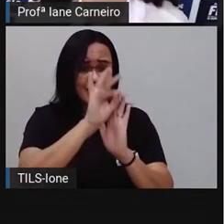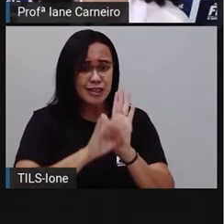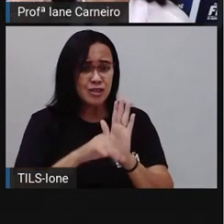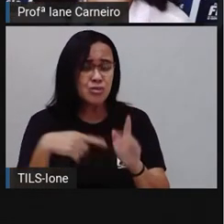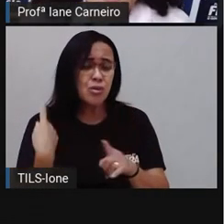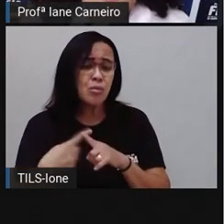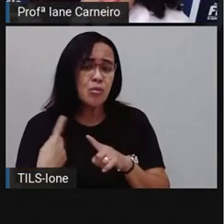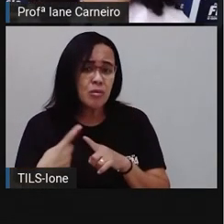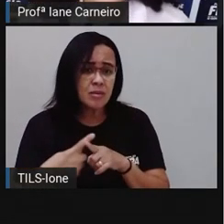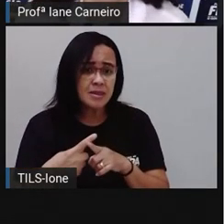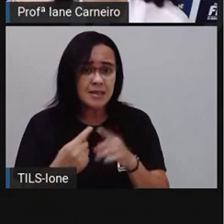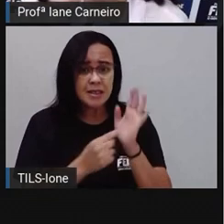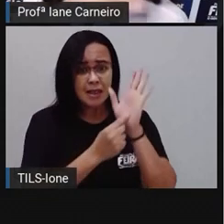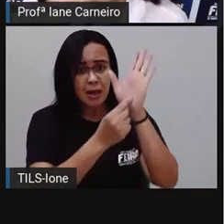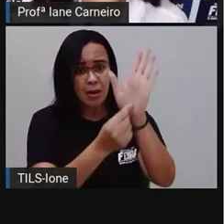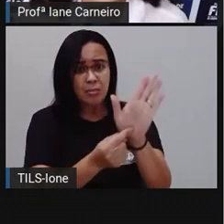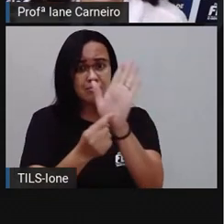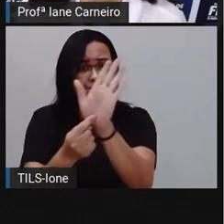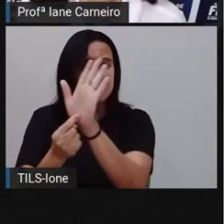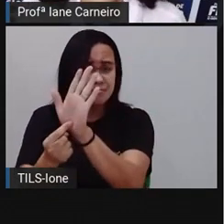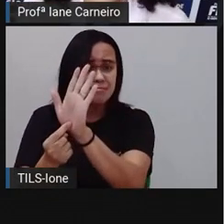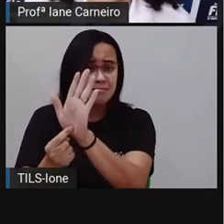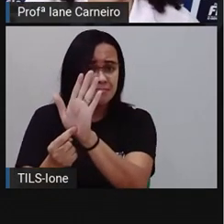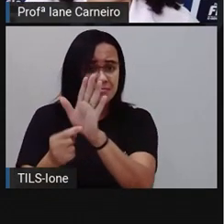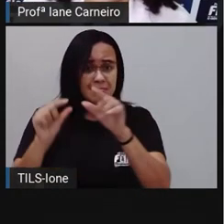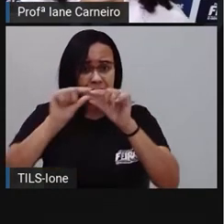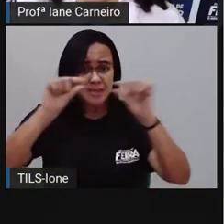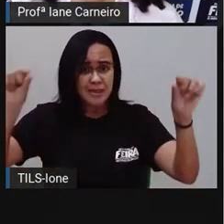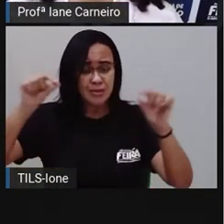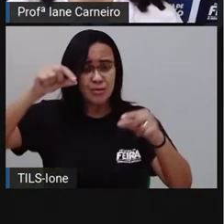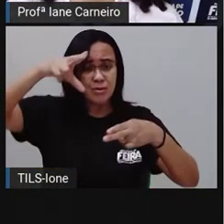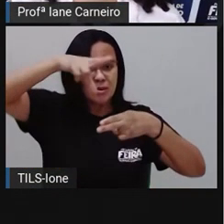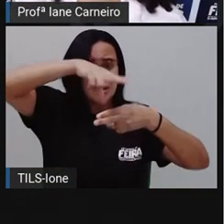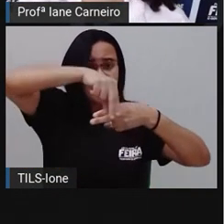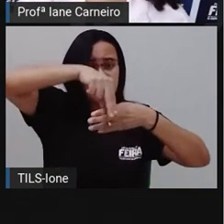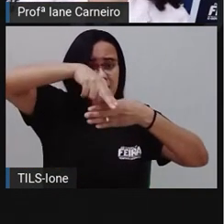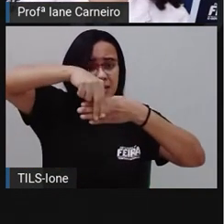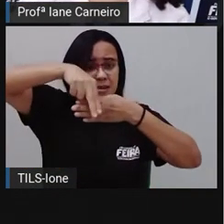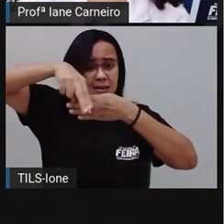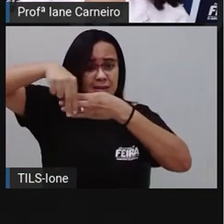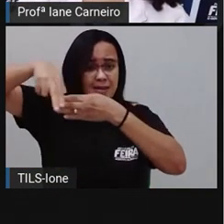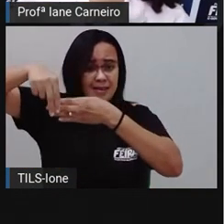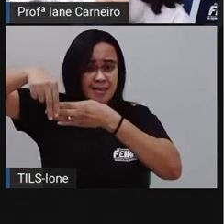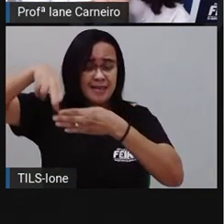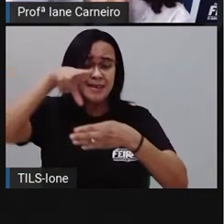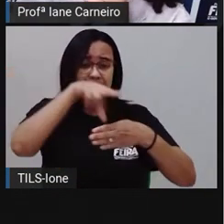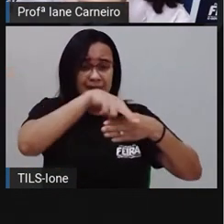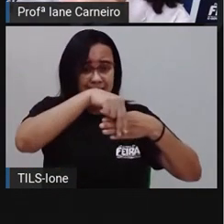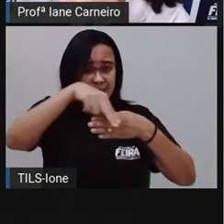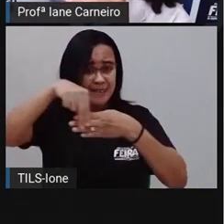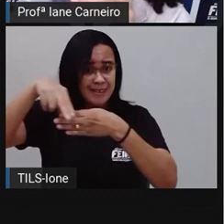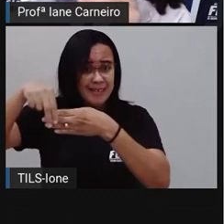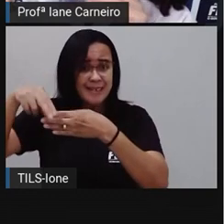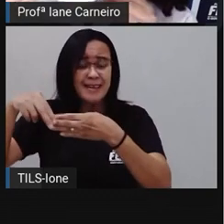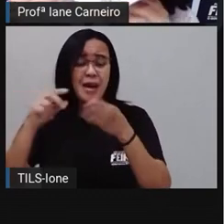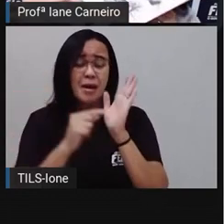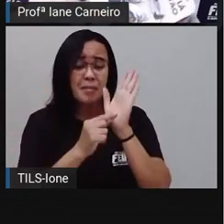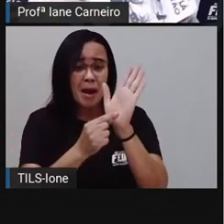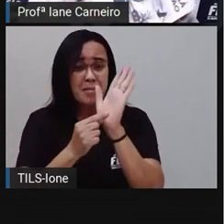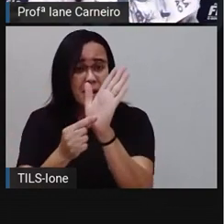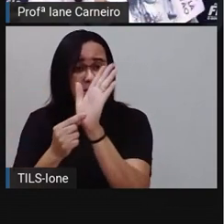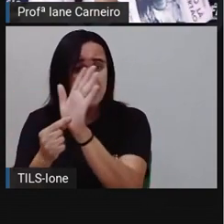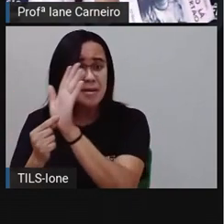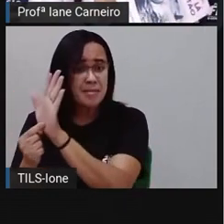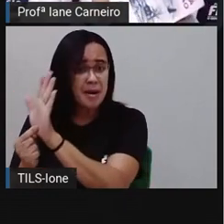Ele é exposto pendurado em uma corda, né? Então, aqui, ó, a pessoa, né? Que está expondo os cordéis coloca, ó,